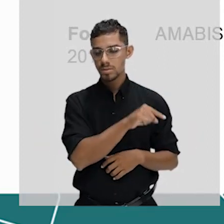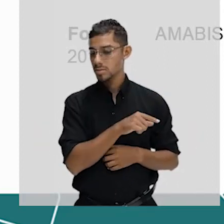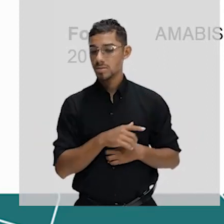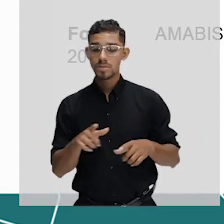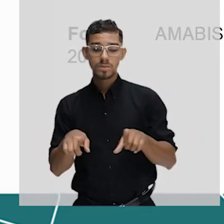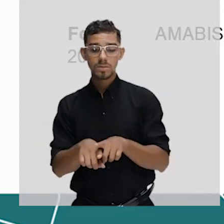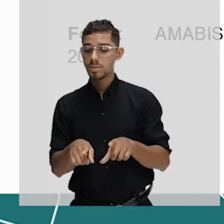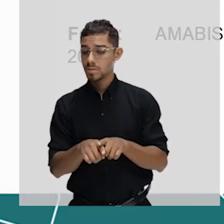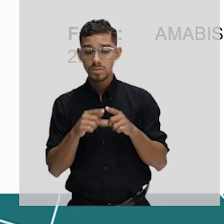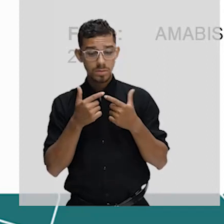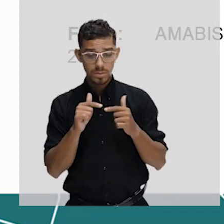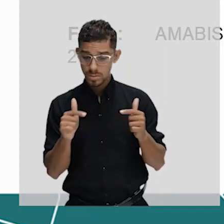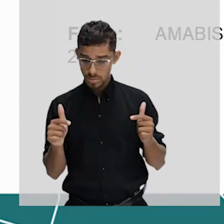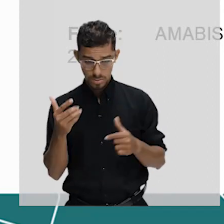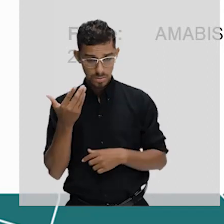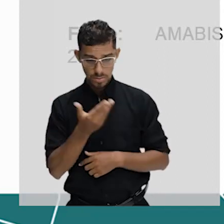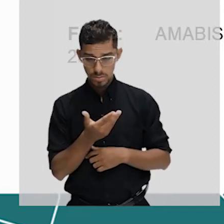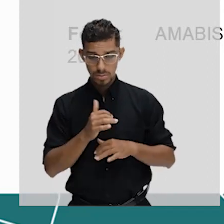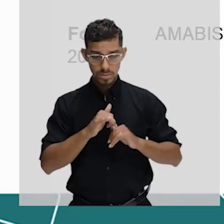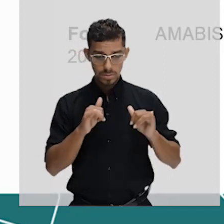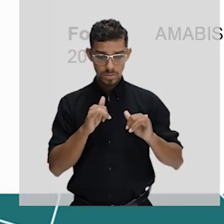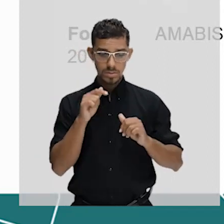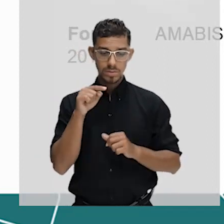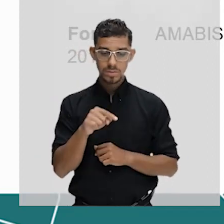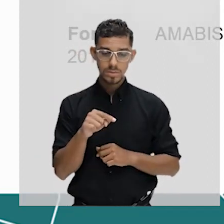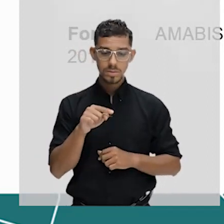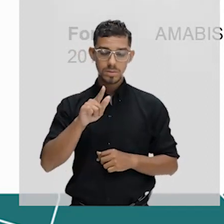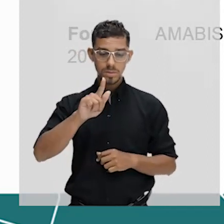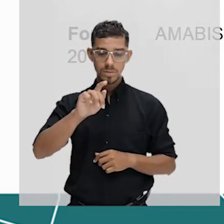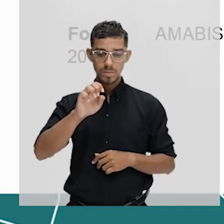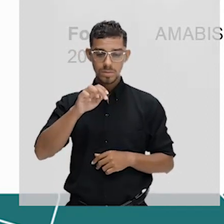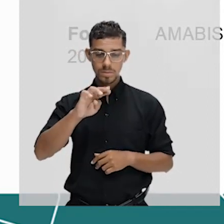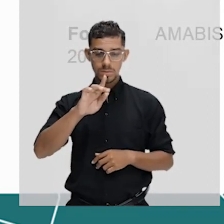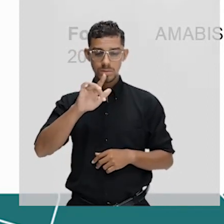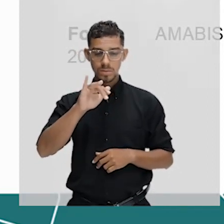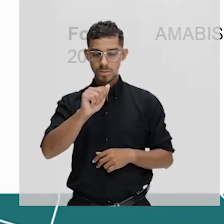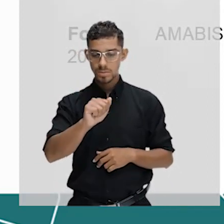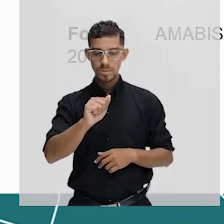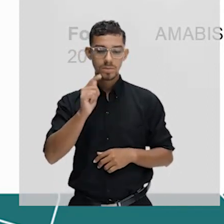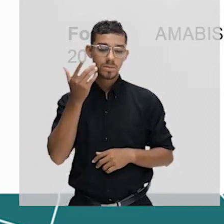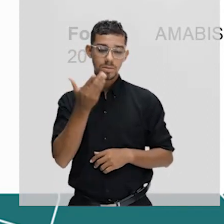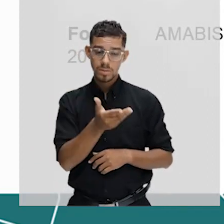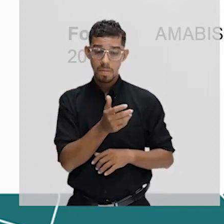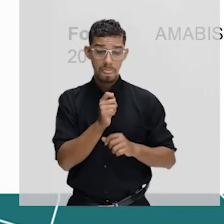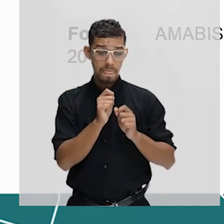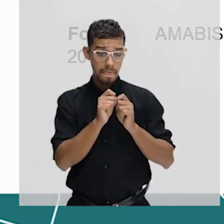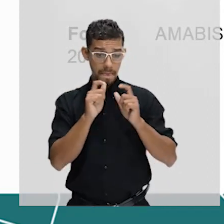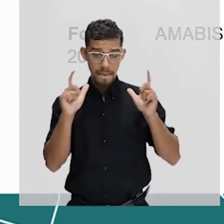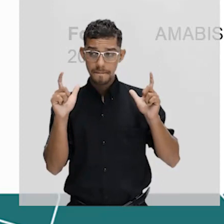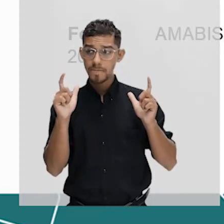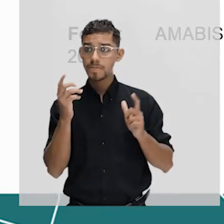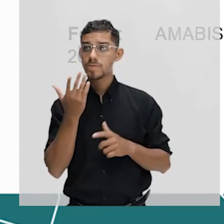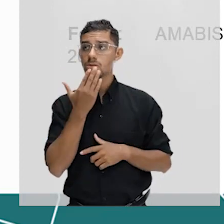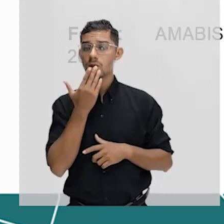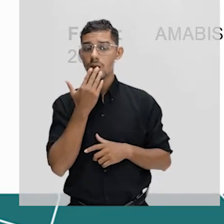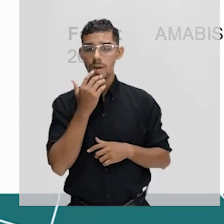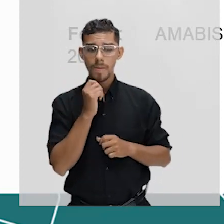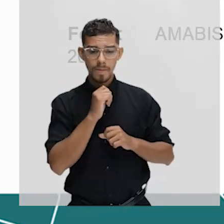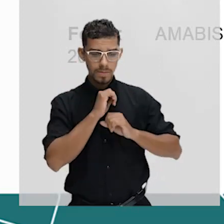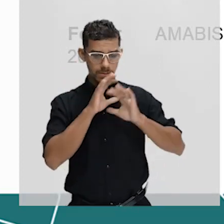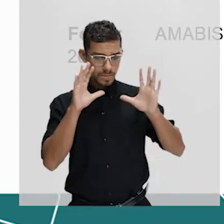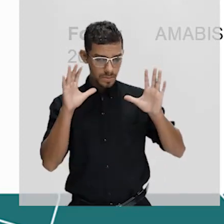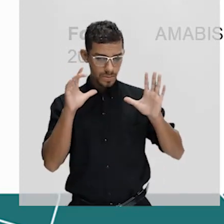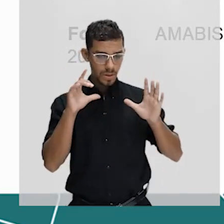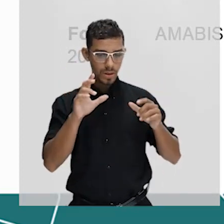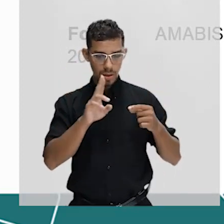perceber nessa figura aqui, aqui eu tenho o meu gene. Perceba que essa parte mais clarinha é chamada de